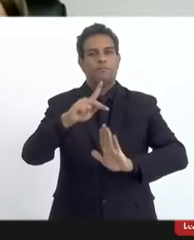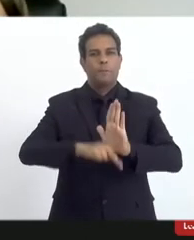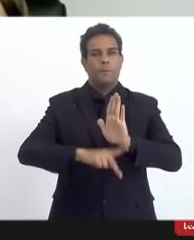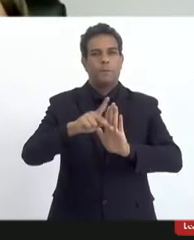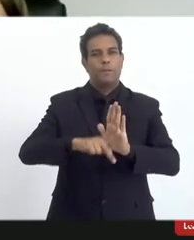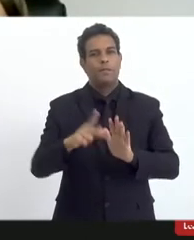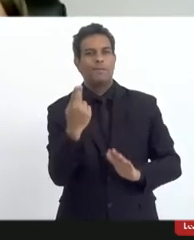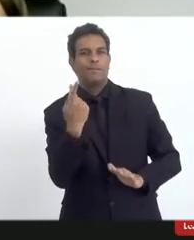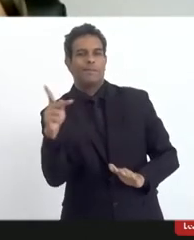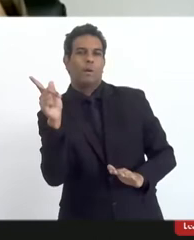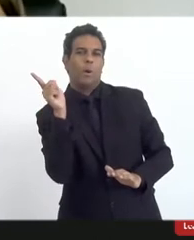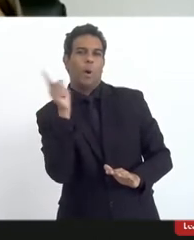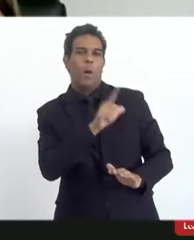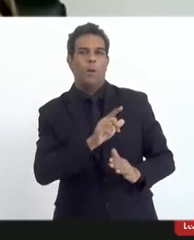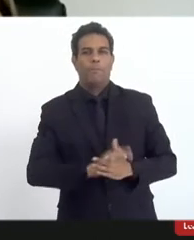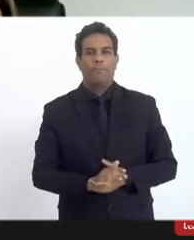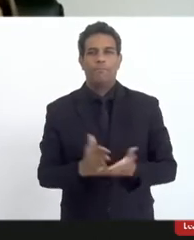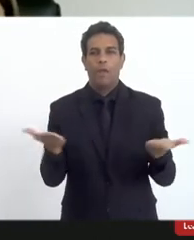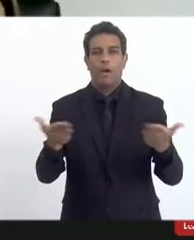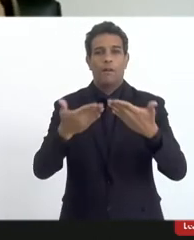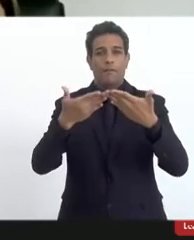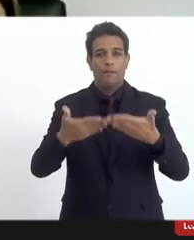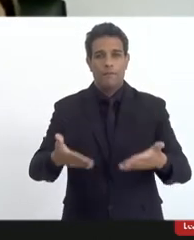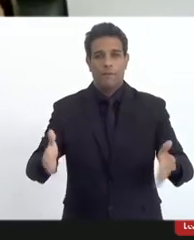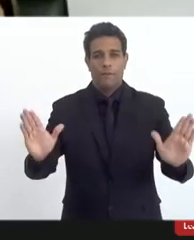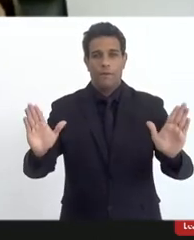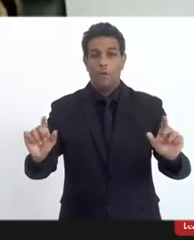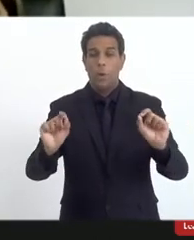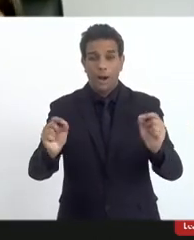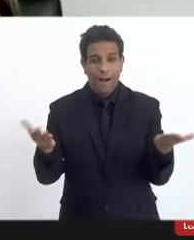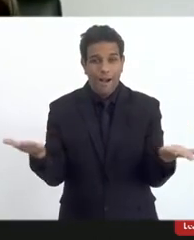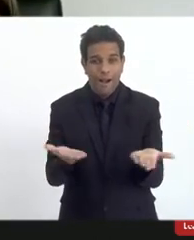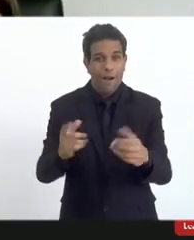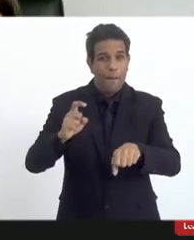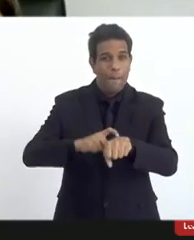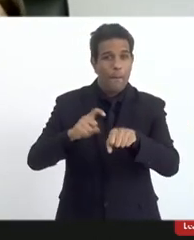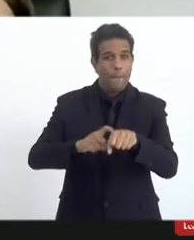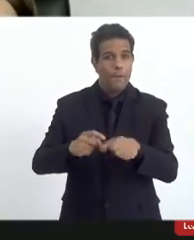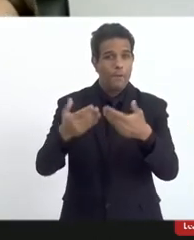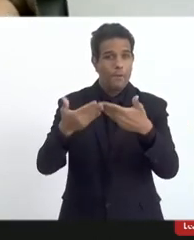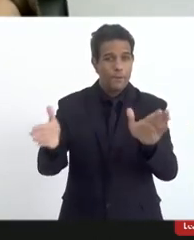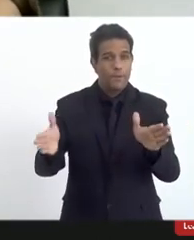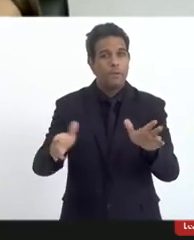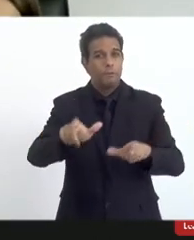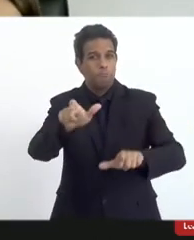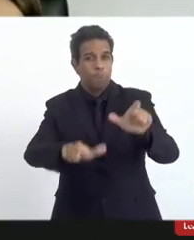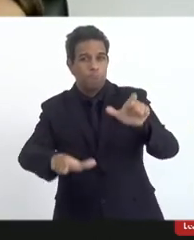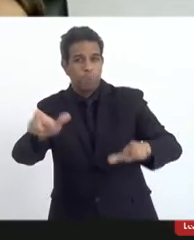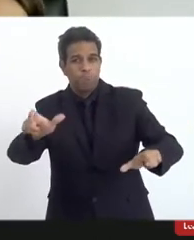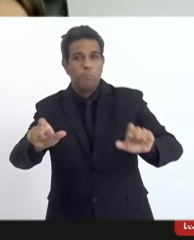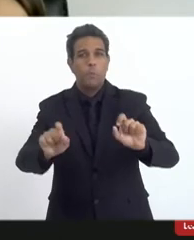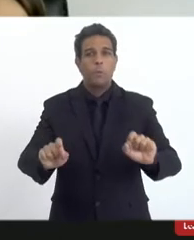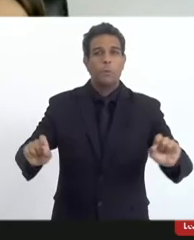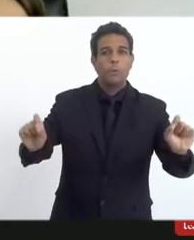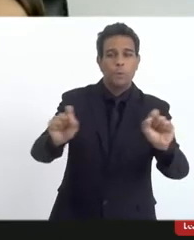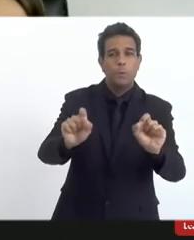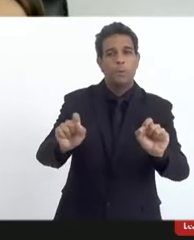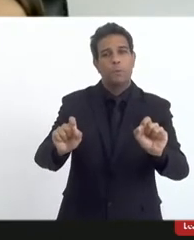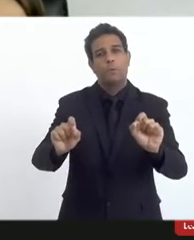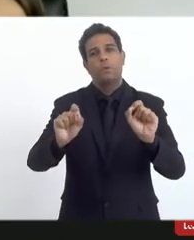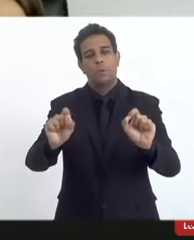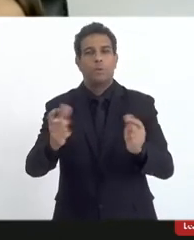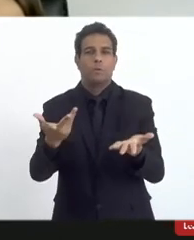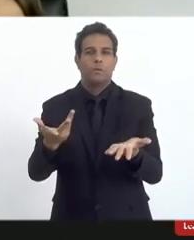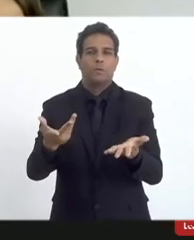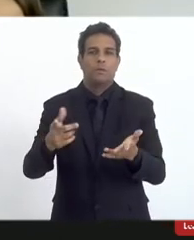são desenvolvidos. Eu vou abrir para a com certeza, para a fala dos nossos participantes, justificando aqui a